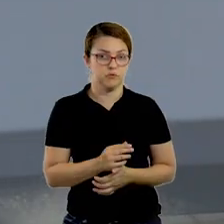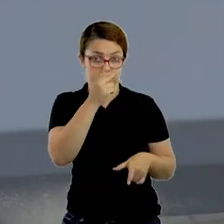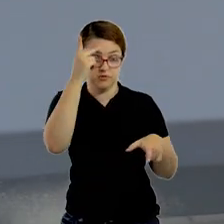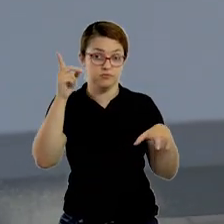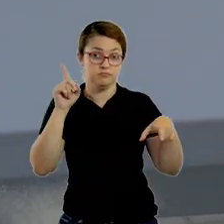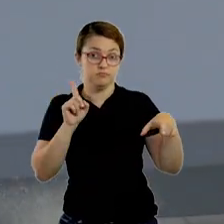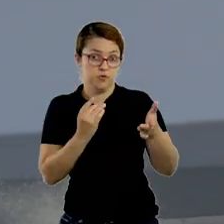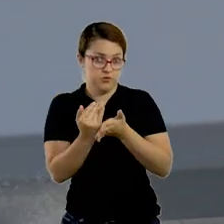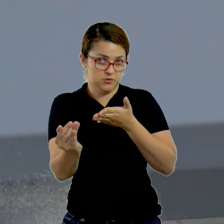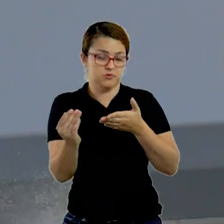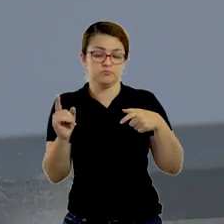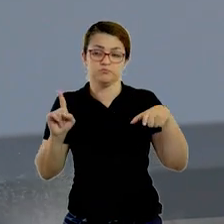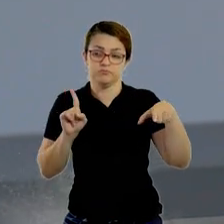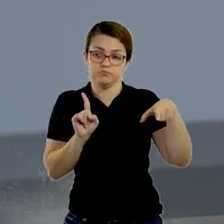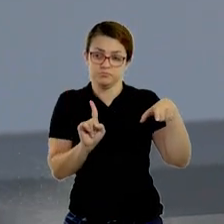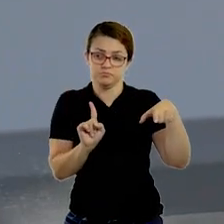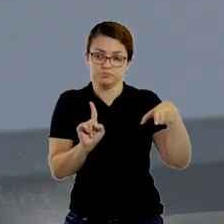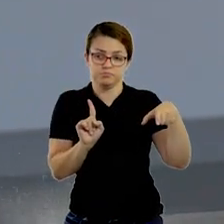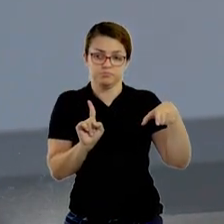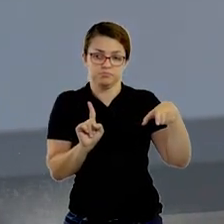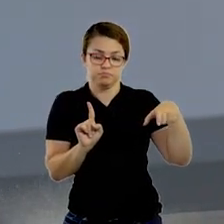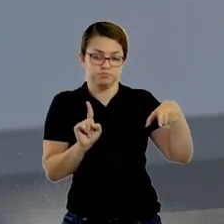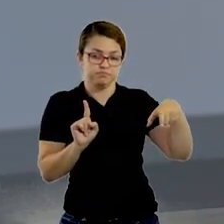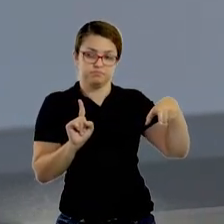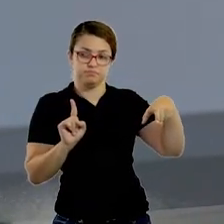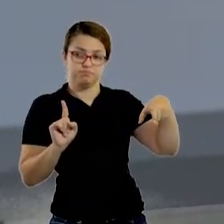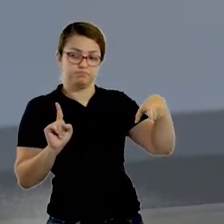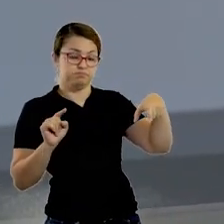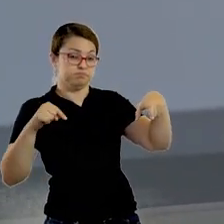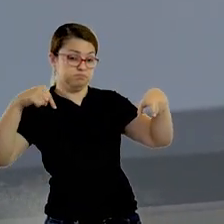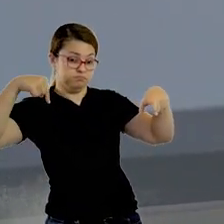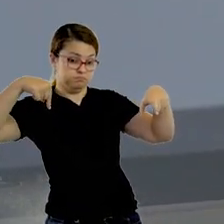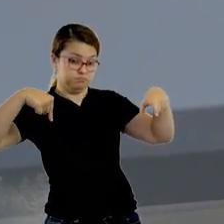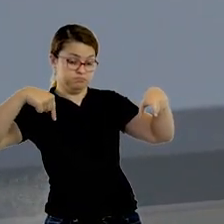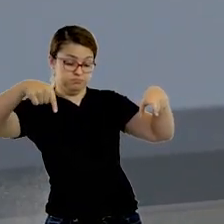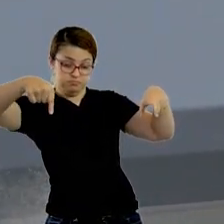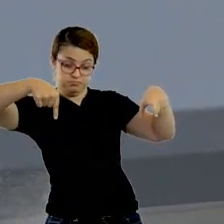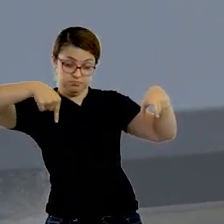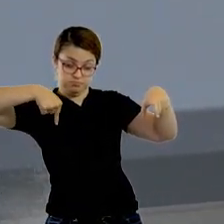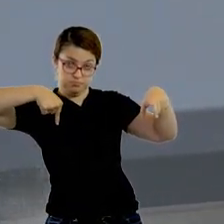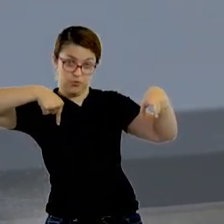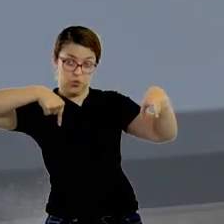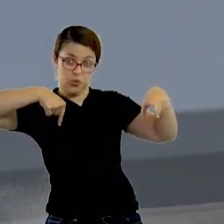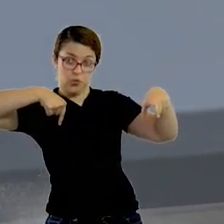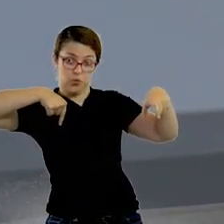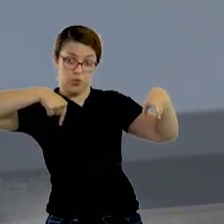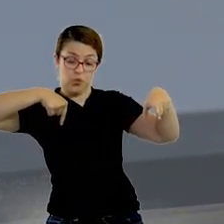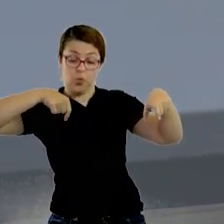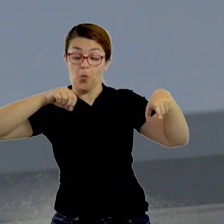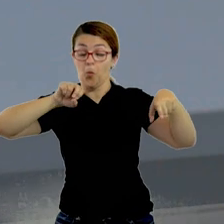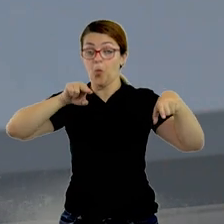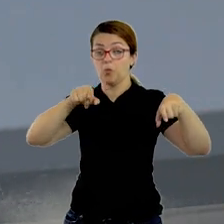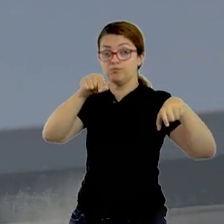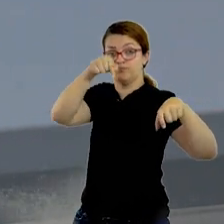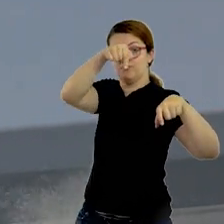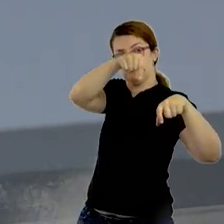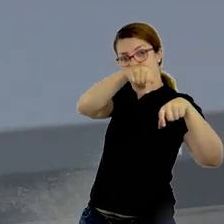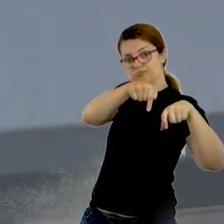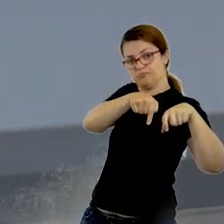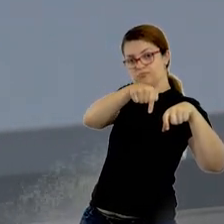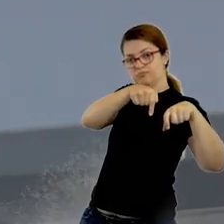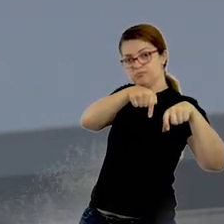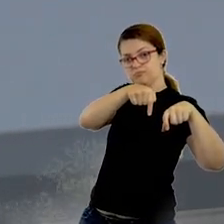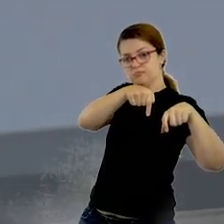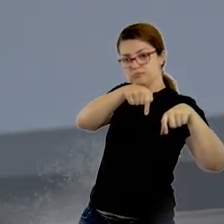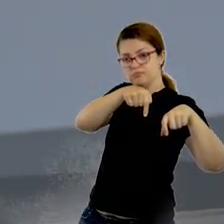vai determinar quem vai começar. Você pode começar ou do meio da quadra ou do campo. Do seu campo, da